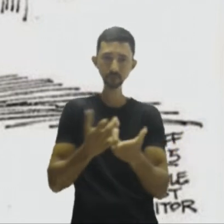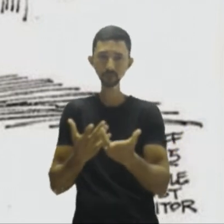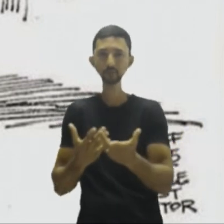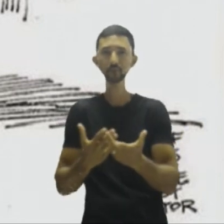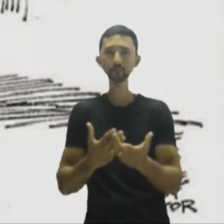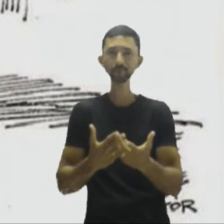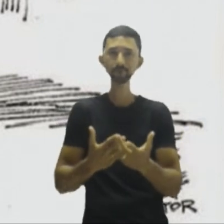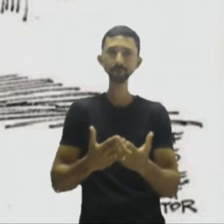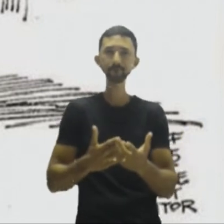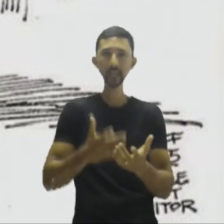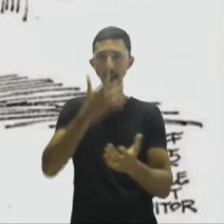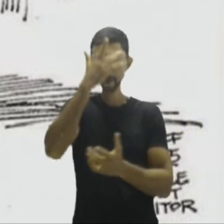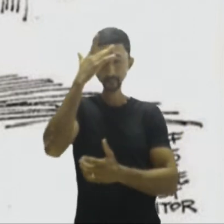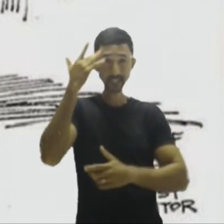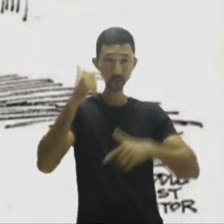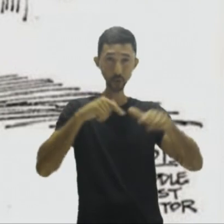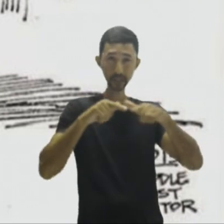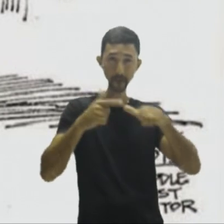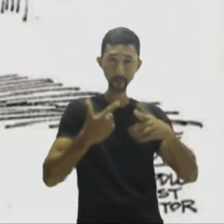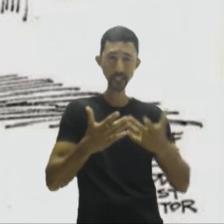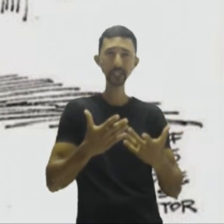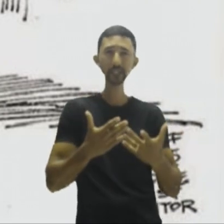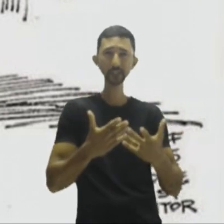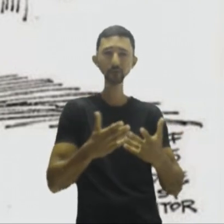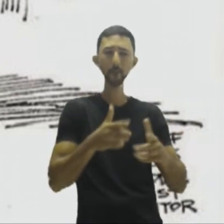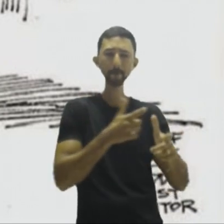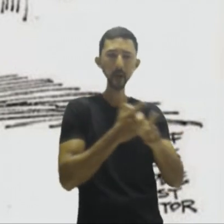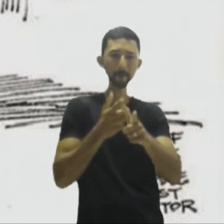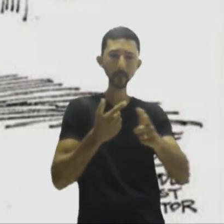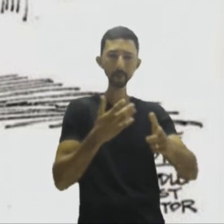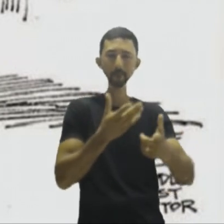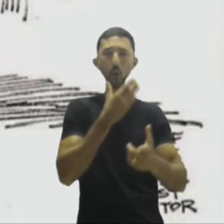mataram uma dezena de pessoas.